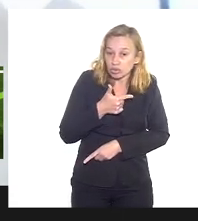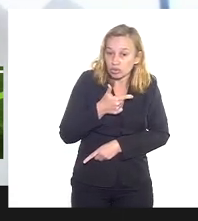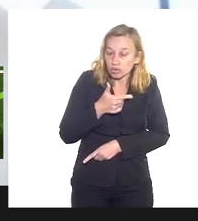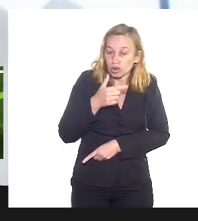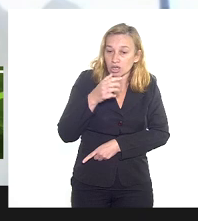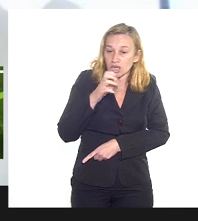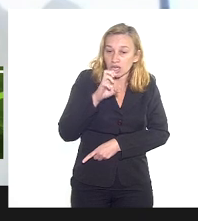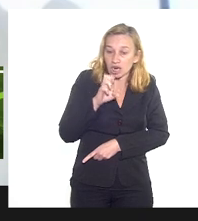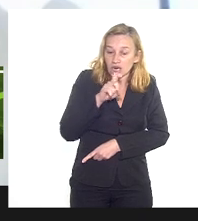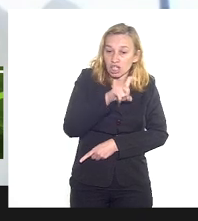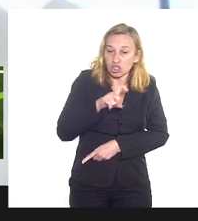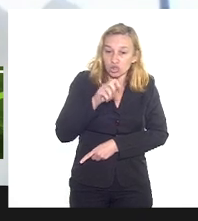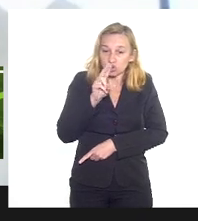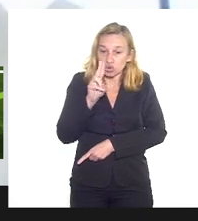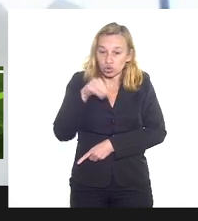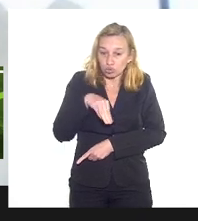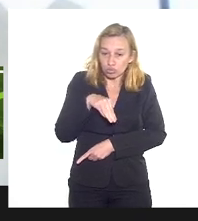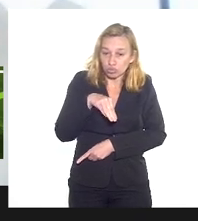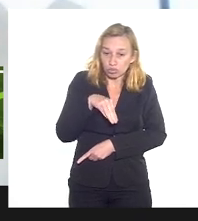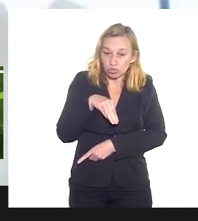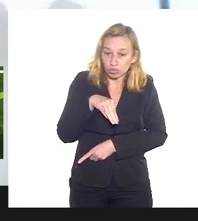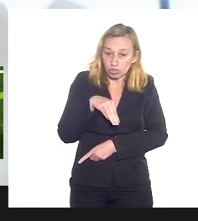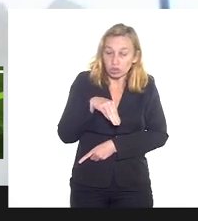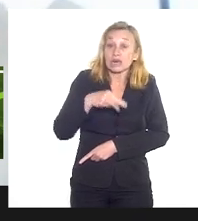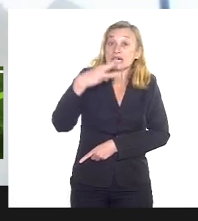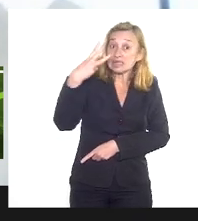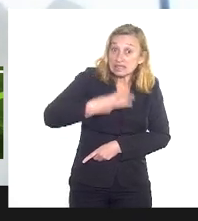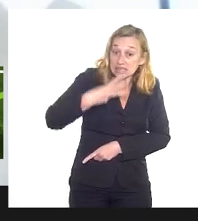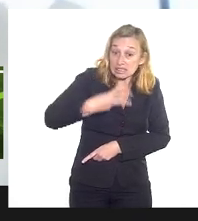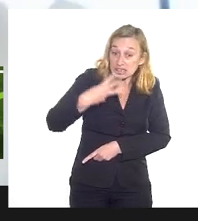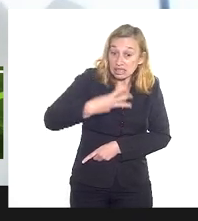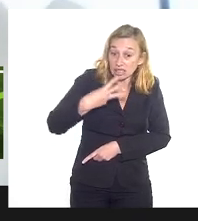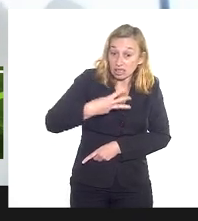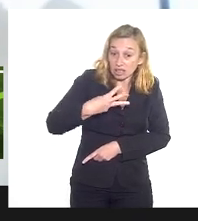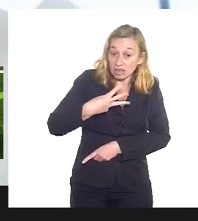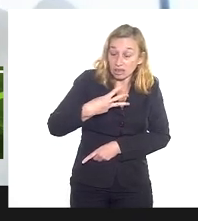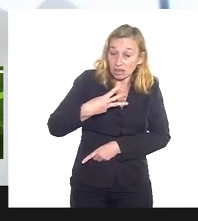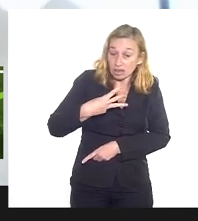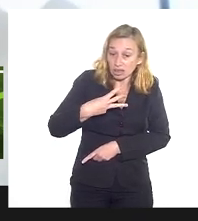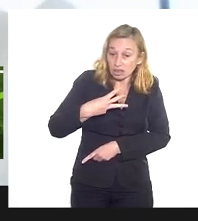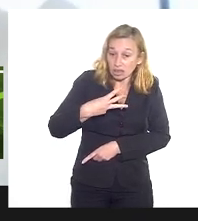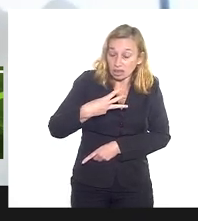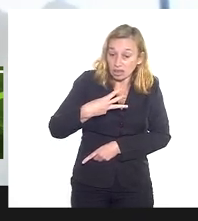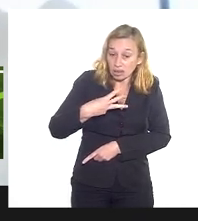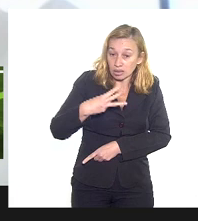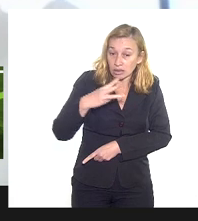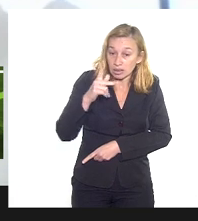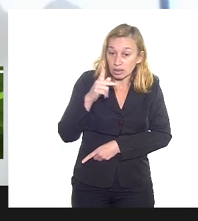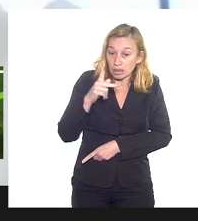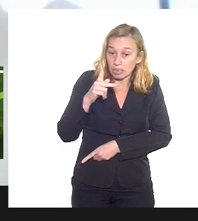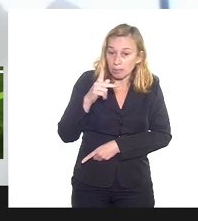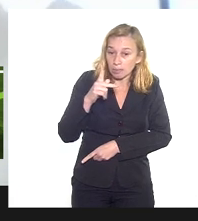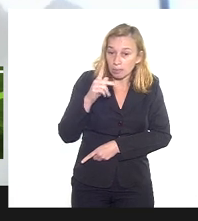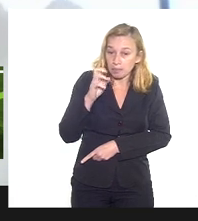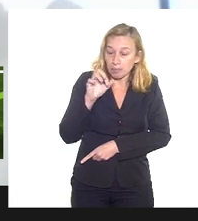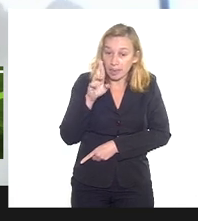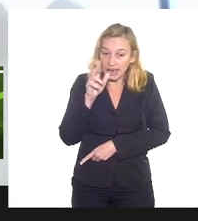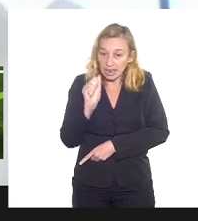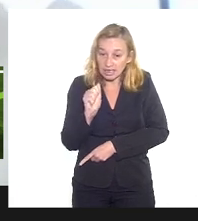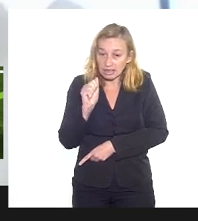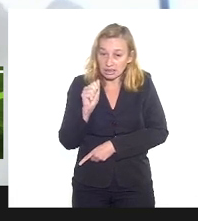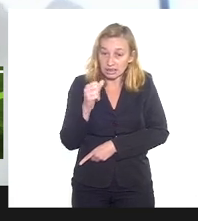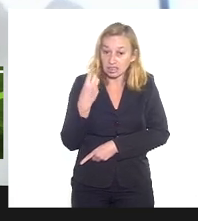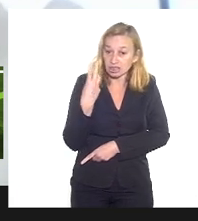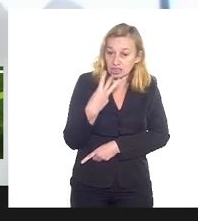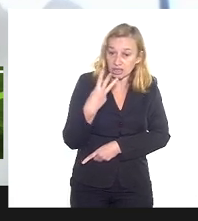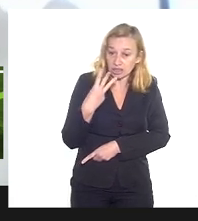Exu Latopá em terceiro lugar eu tenho um pedaço de uma perna de três porque como trabalho